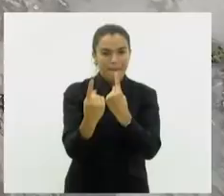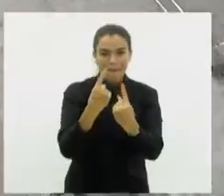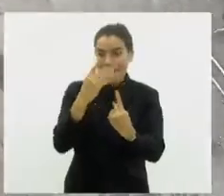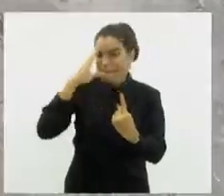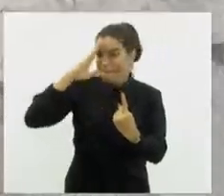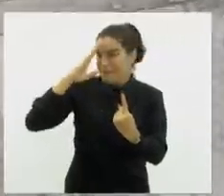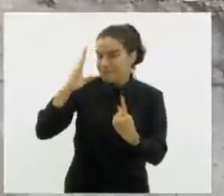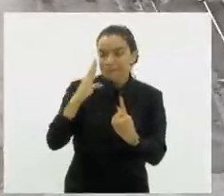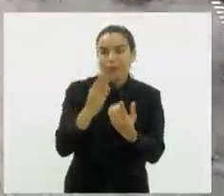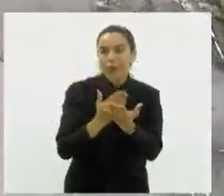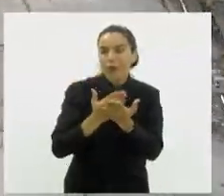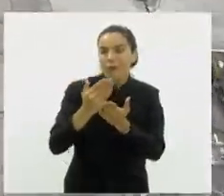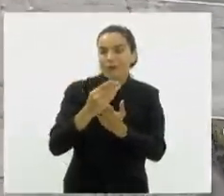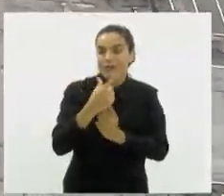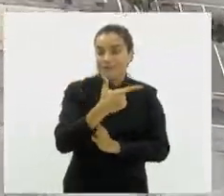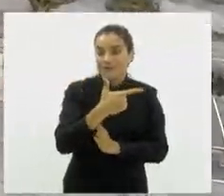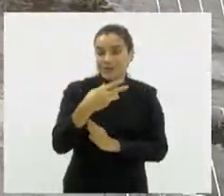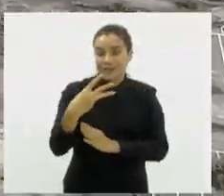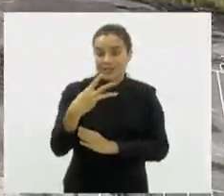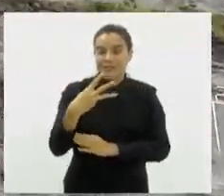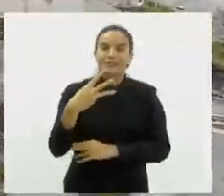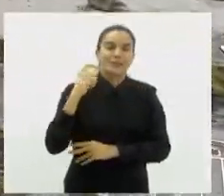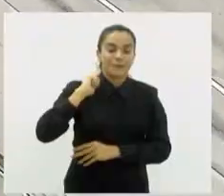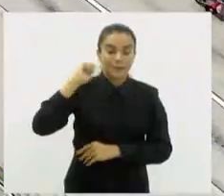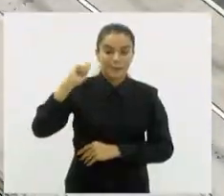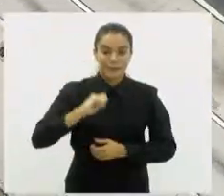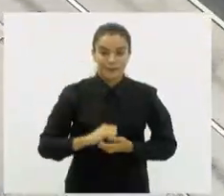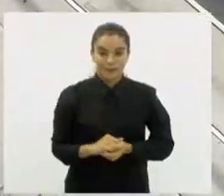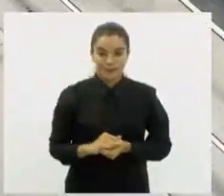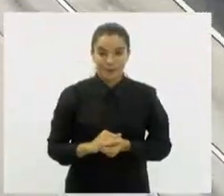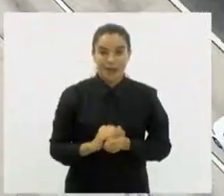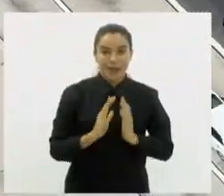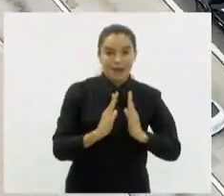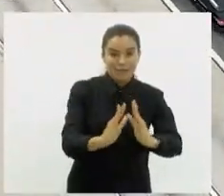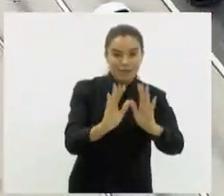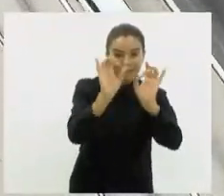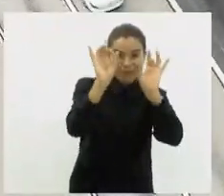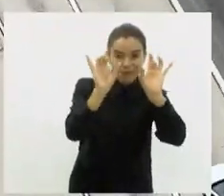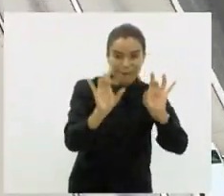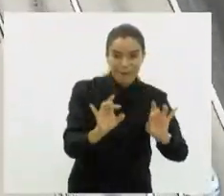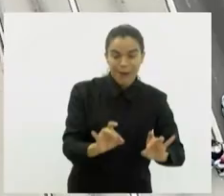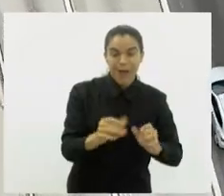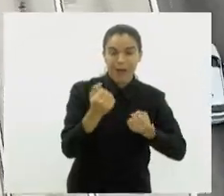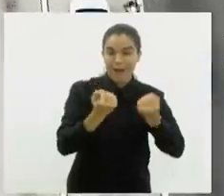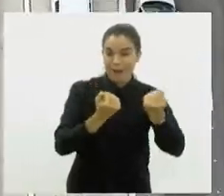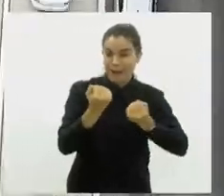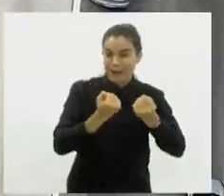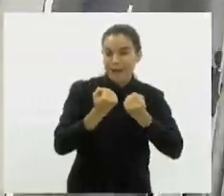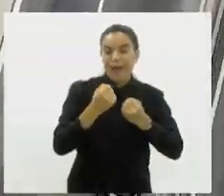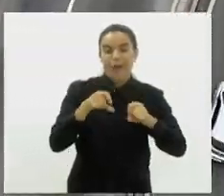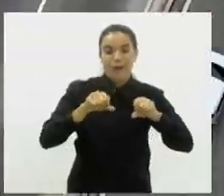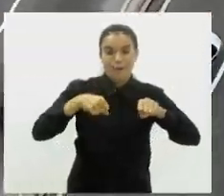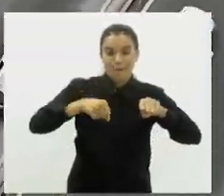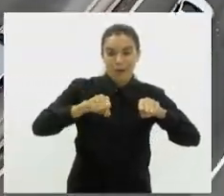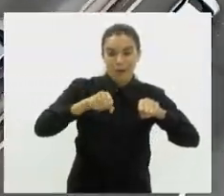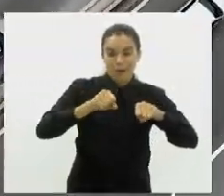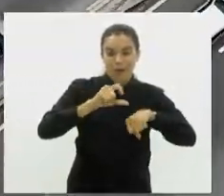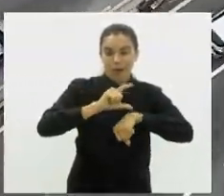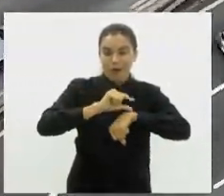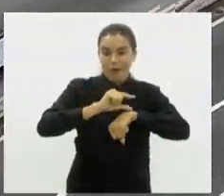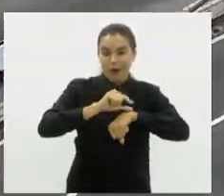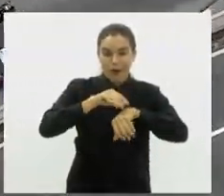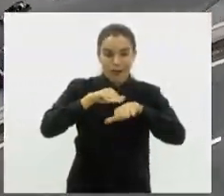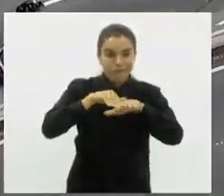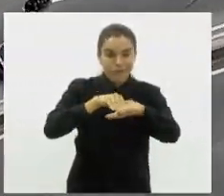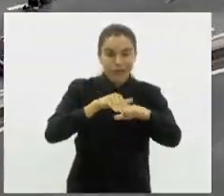cidade a partir do dia 23 de abril. A faixa seletiva foi liberada para carros de passeio e motos fora dos horários de pico,